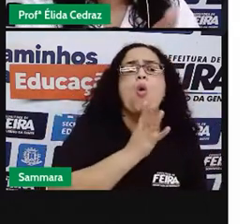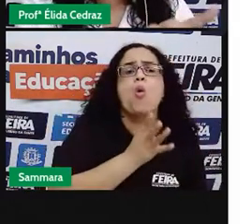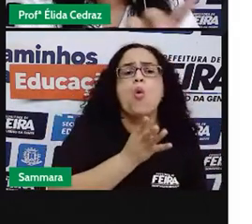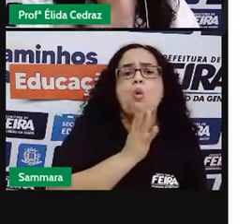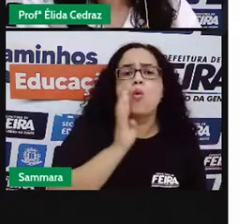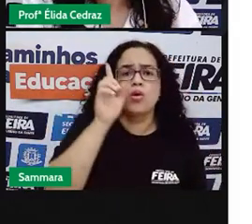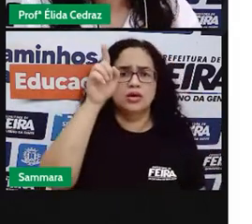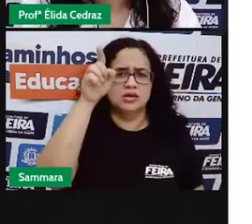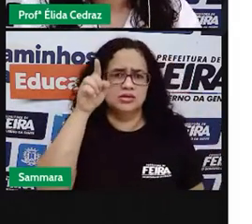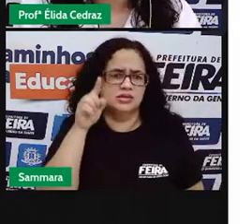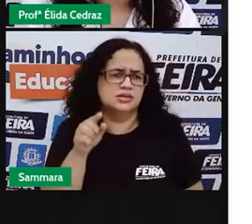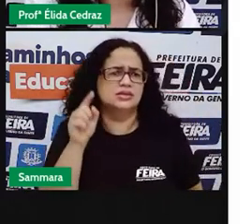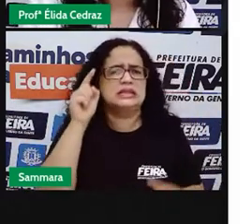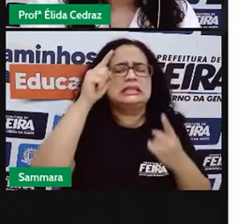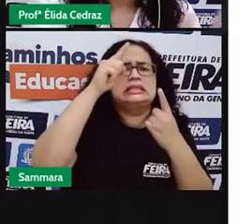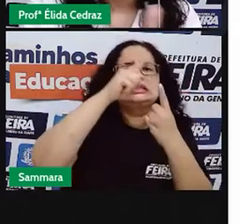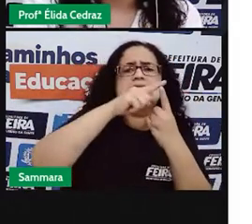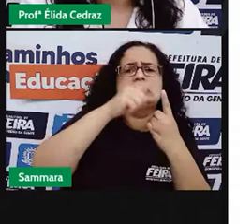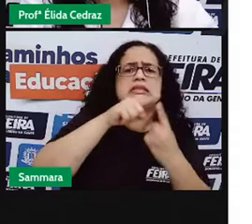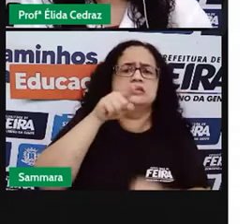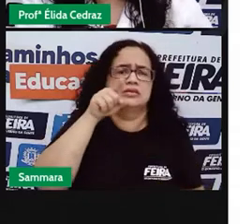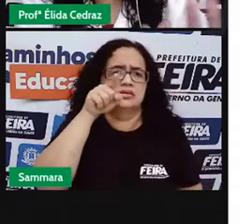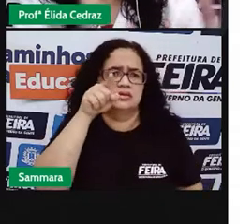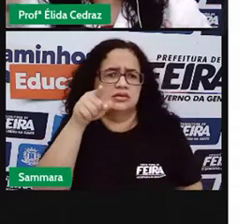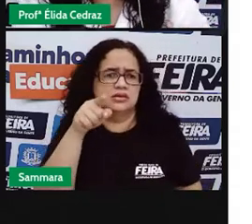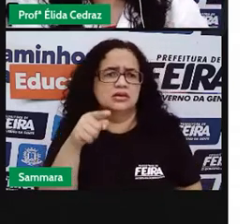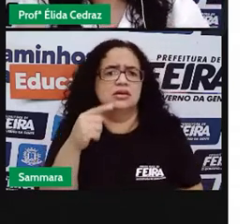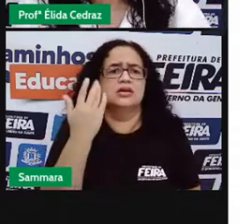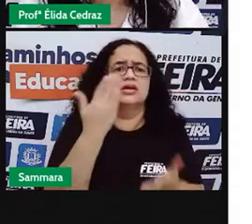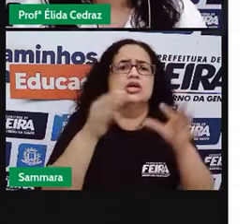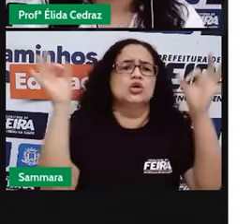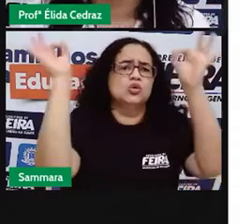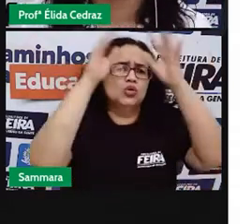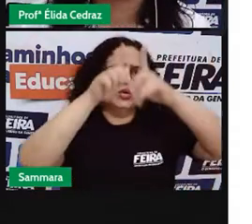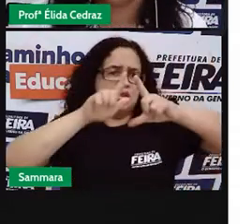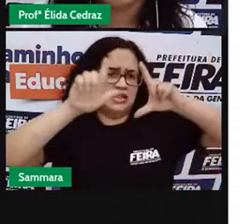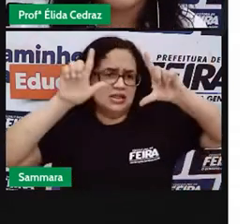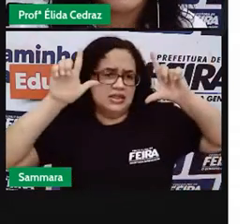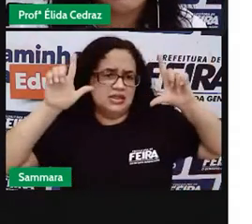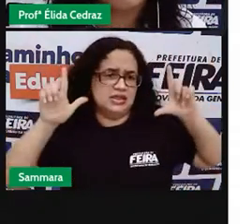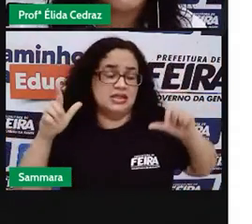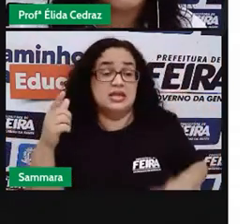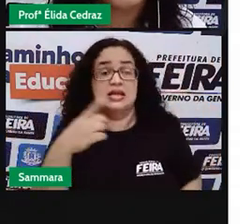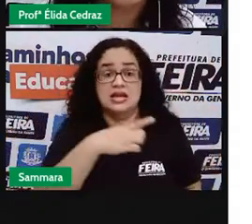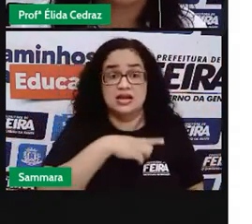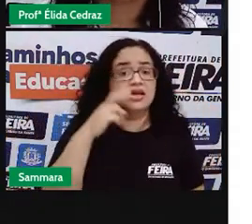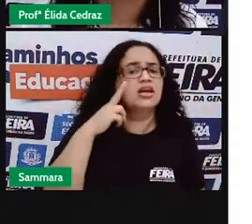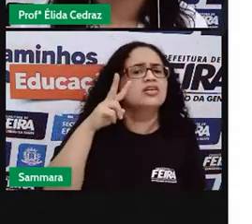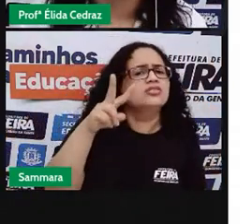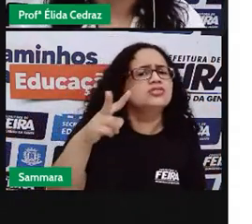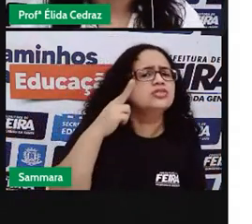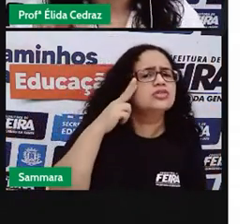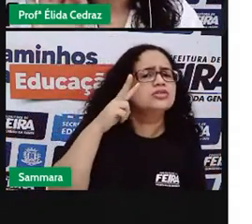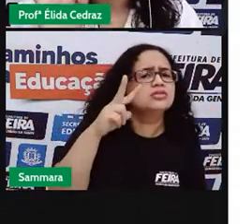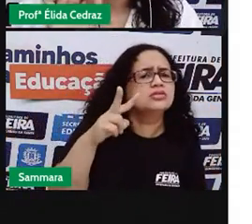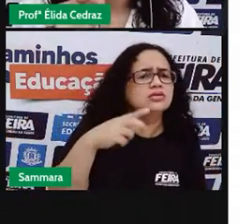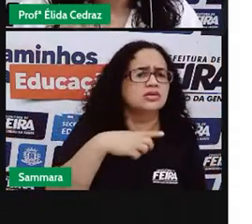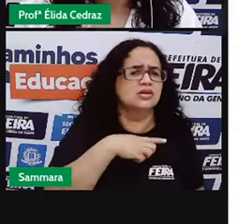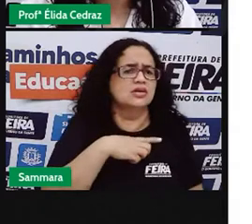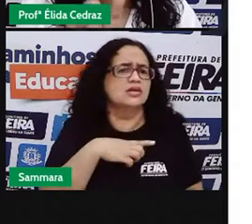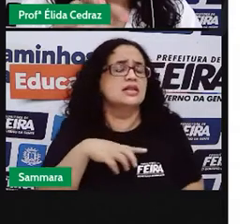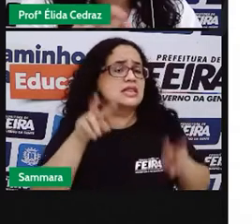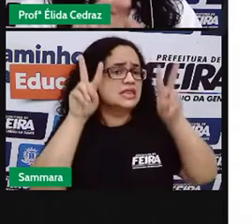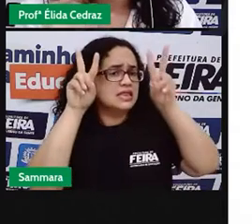esse tipo de estrutura que tem? Aqui você é visto? É sobre